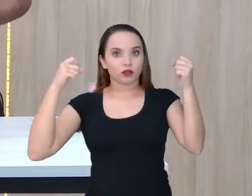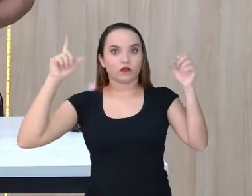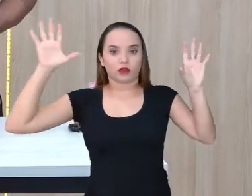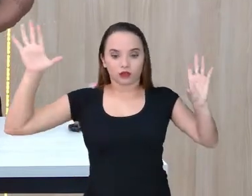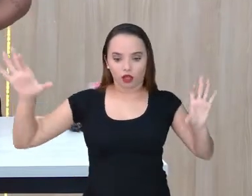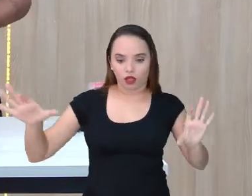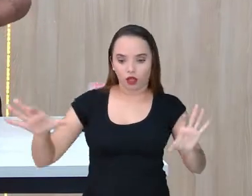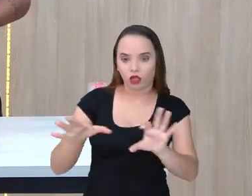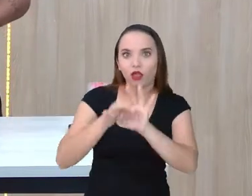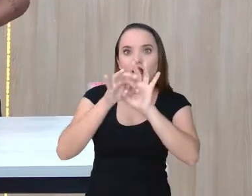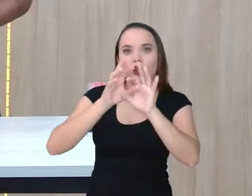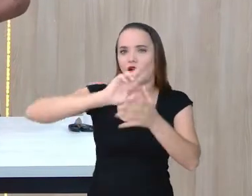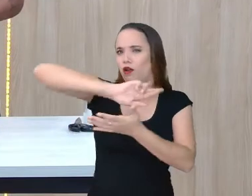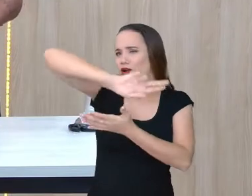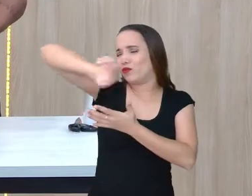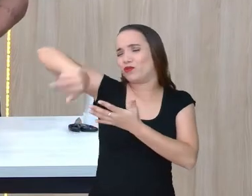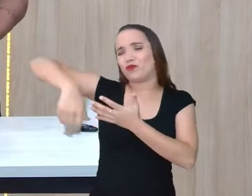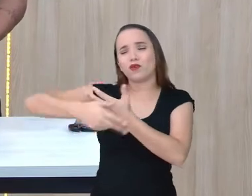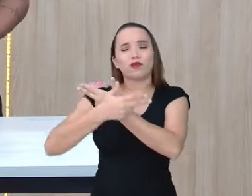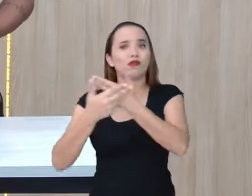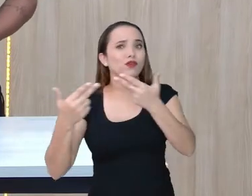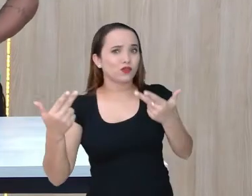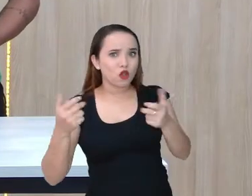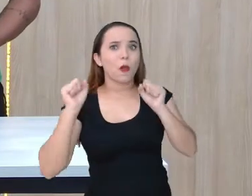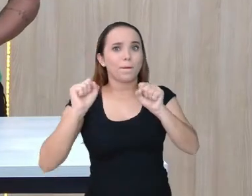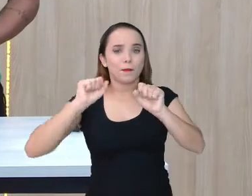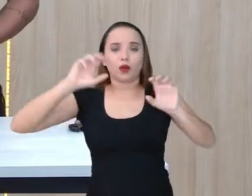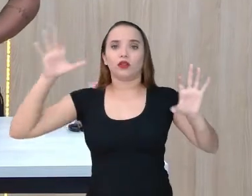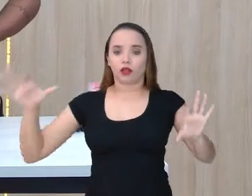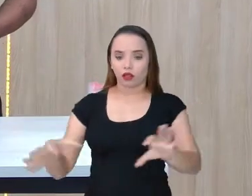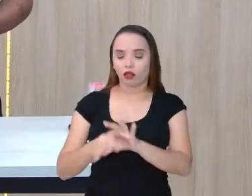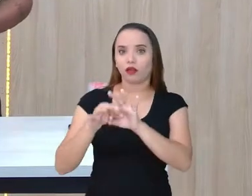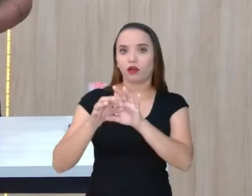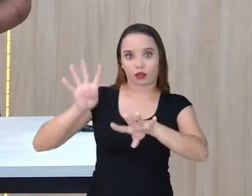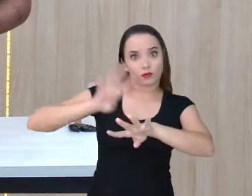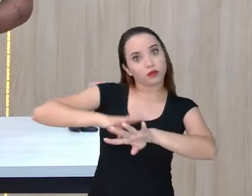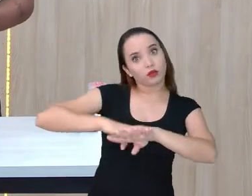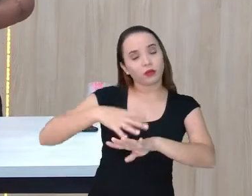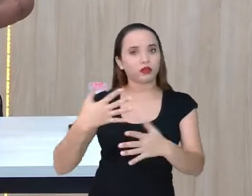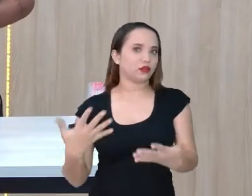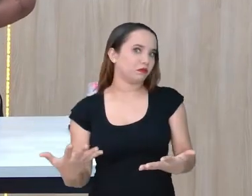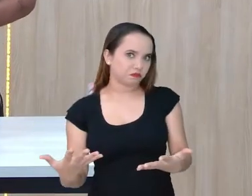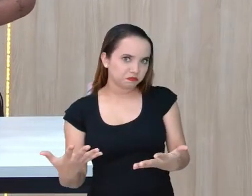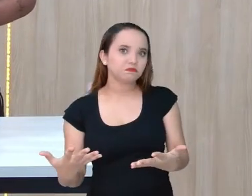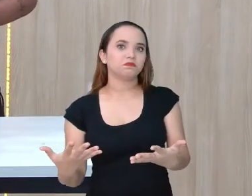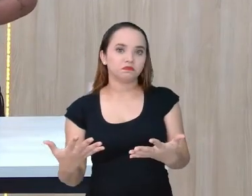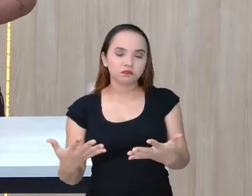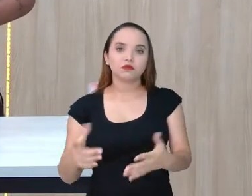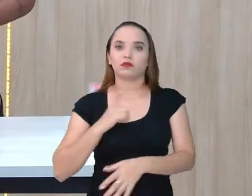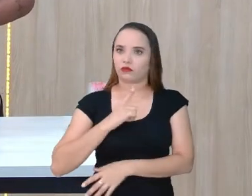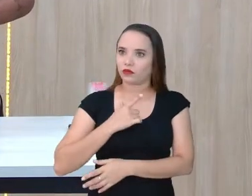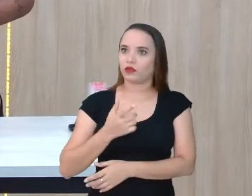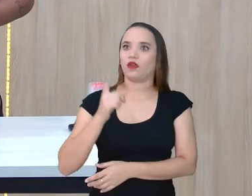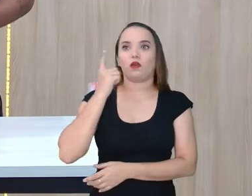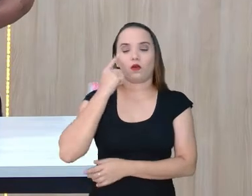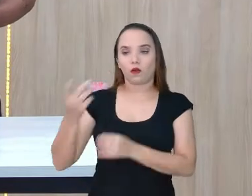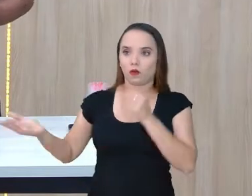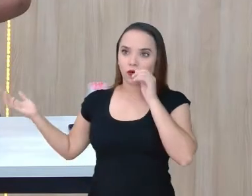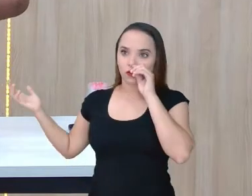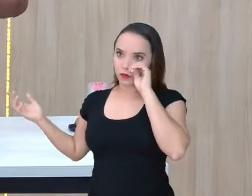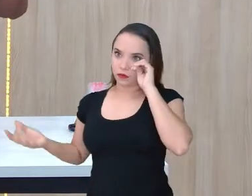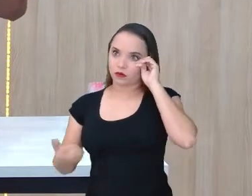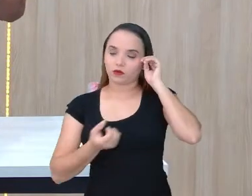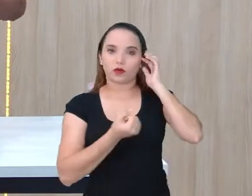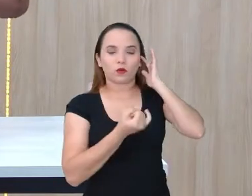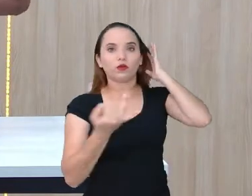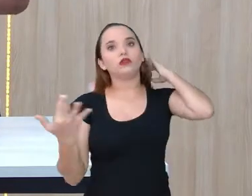pode aí, por exemplo, relacionar a educação física à matemática. Vocês estão vendo aí, tem uma quantidade específica de quadrados. Então,